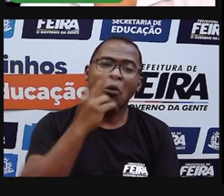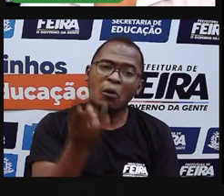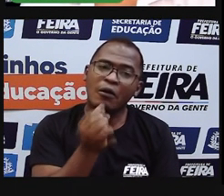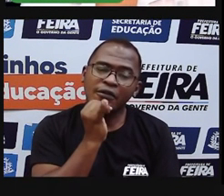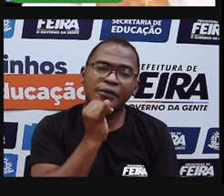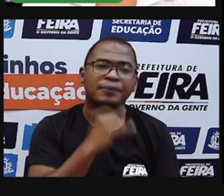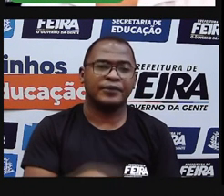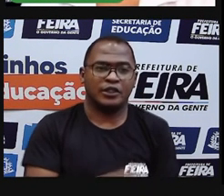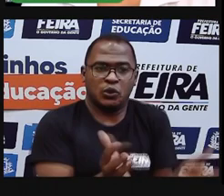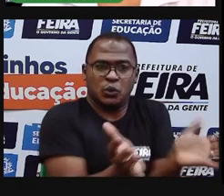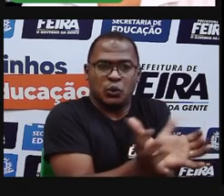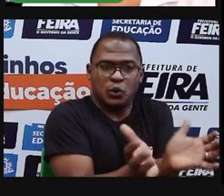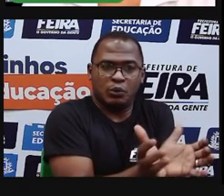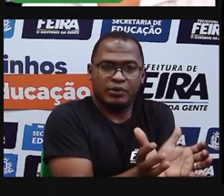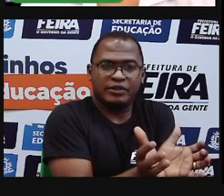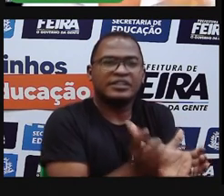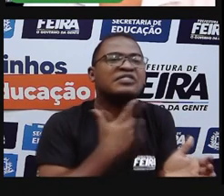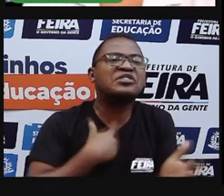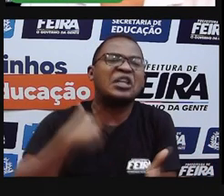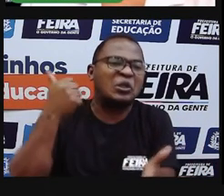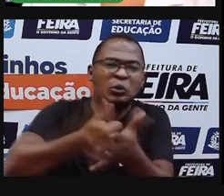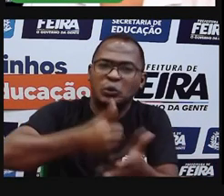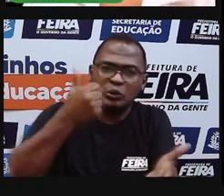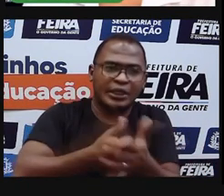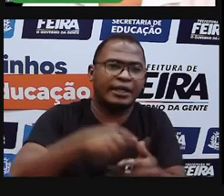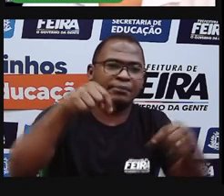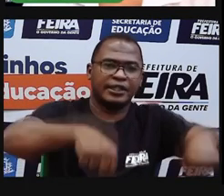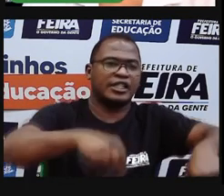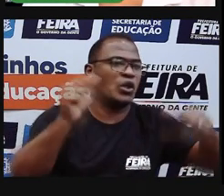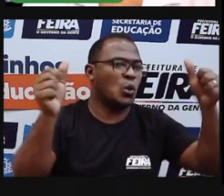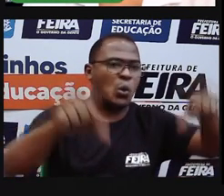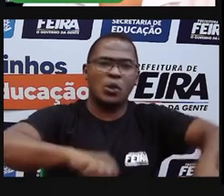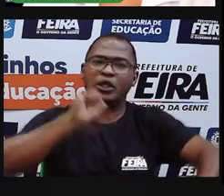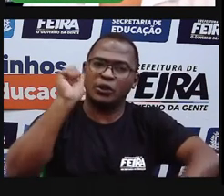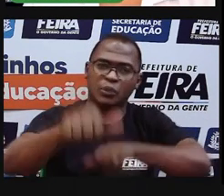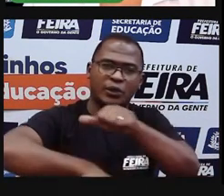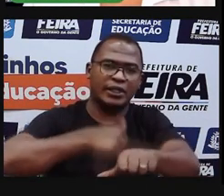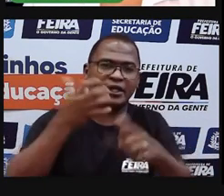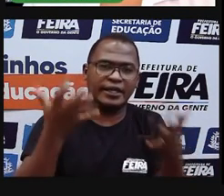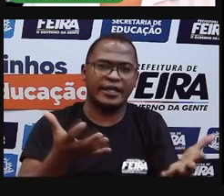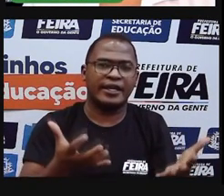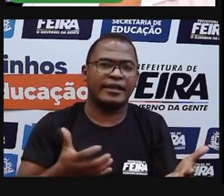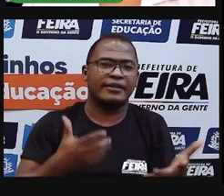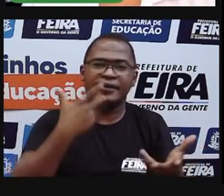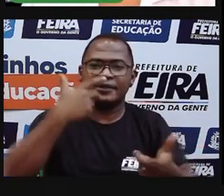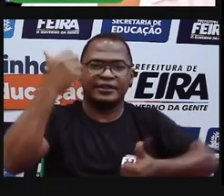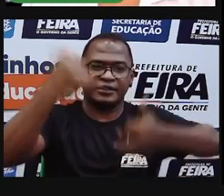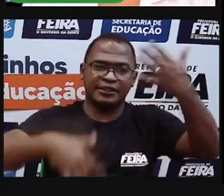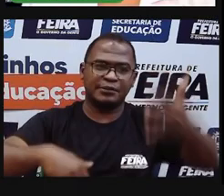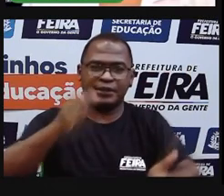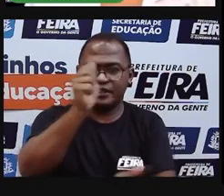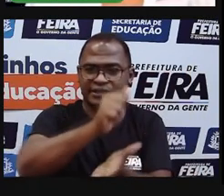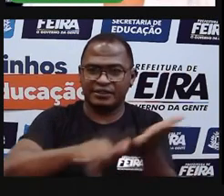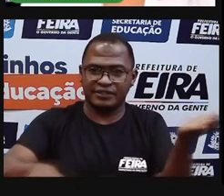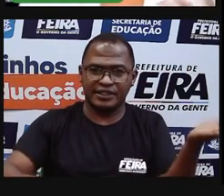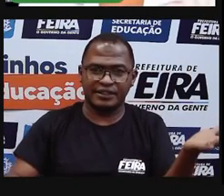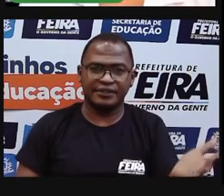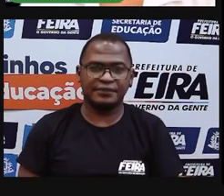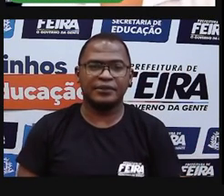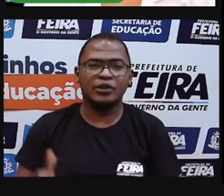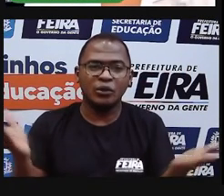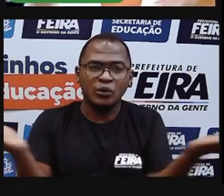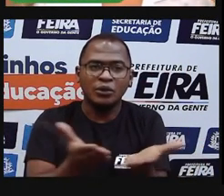cidade? Conta um pouquinho para a gente, fala isso e vamos construir mais conhecimento sobre a nossa cidade, tá bom? Hoje, a gente deu a